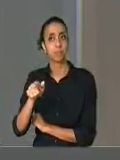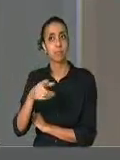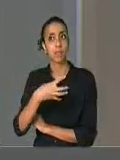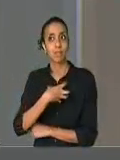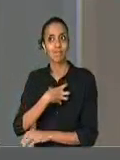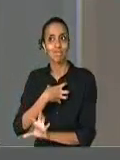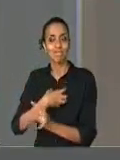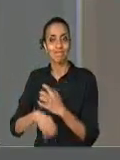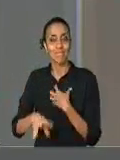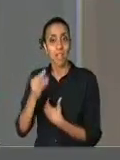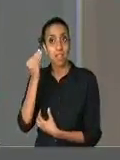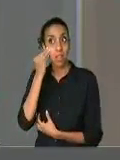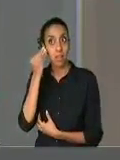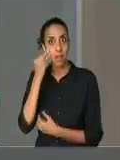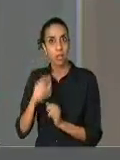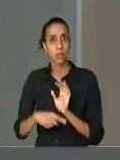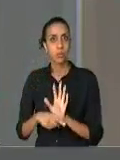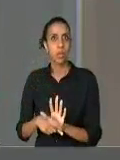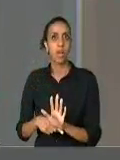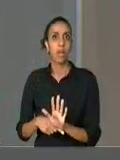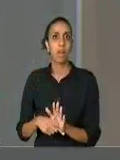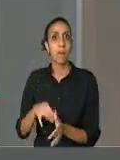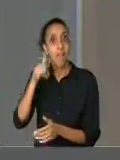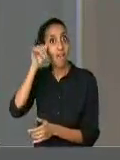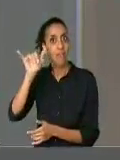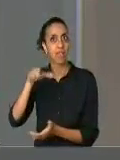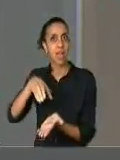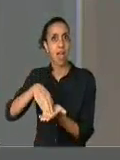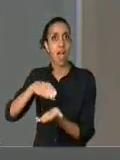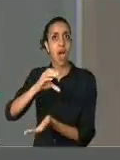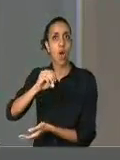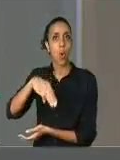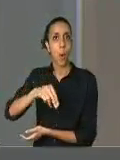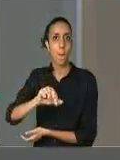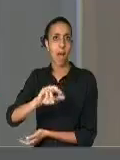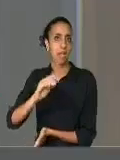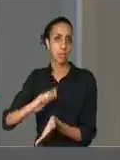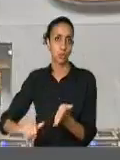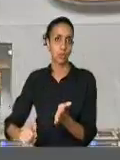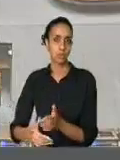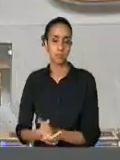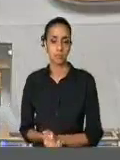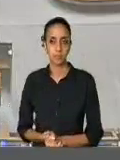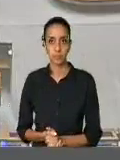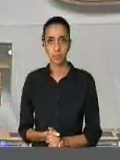procurar uma solução para que essas comarcas não fossem extintas ou agregadas. Muito obrigado, Sr. Angelim.